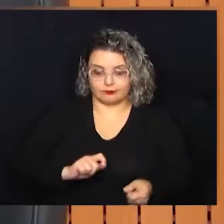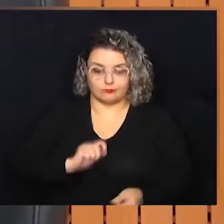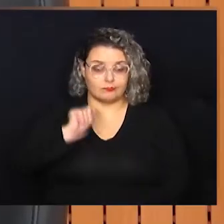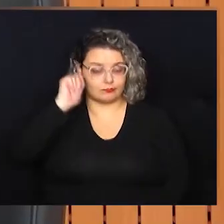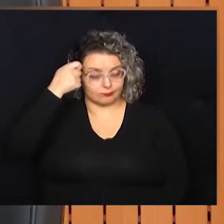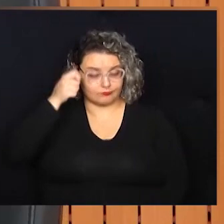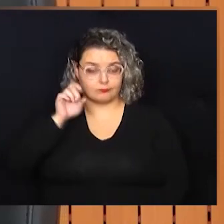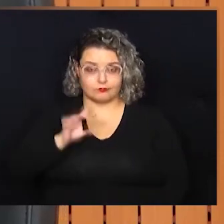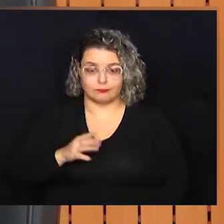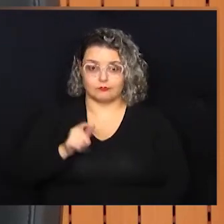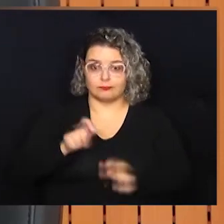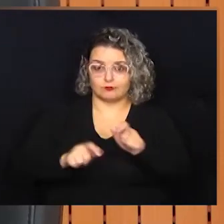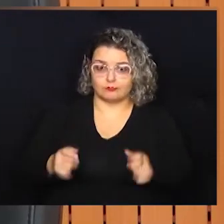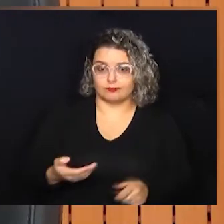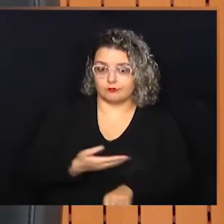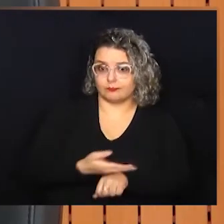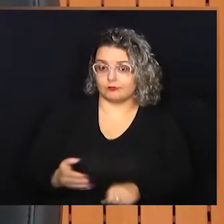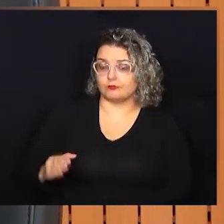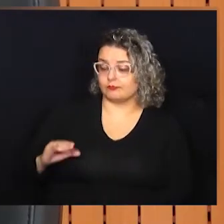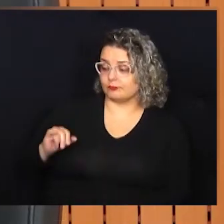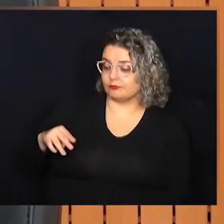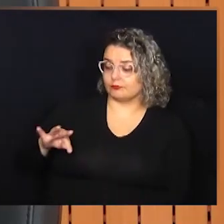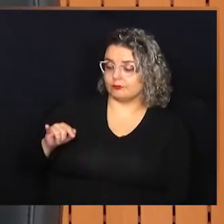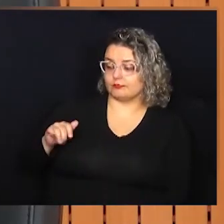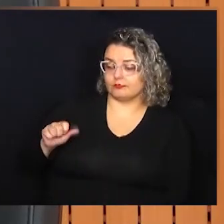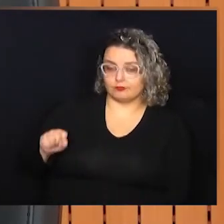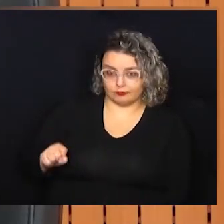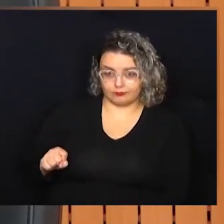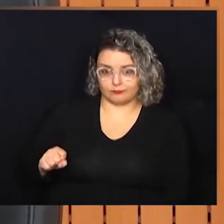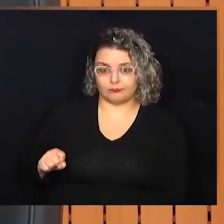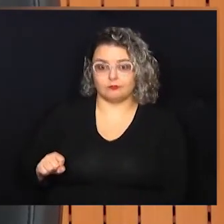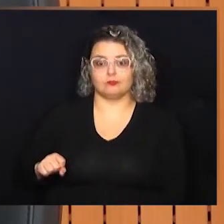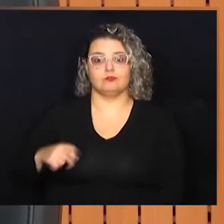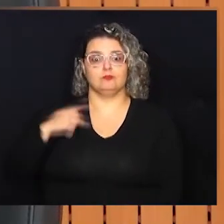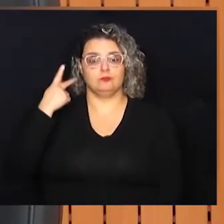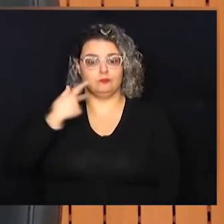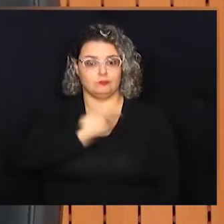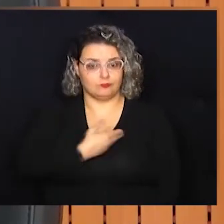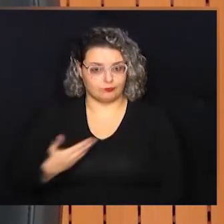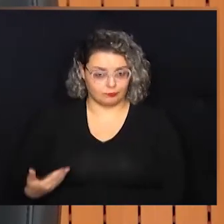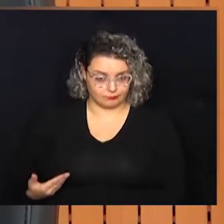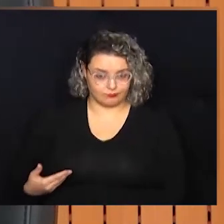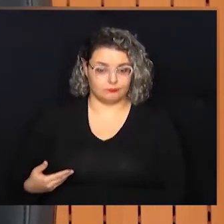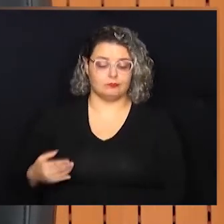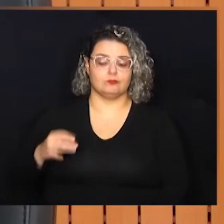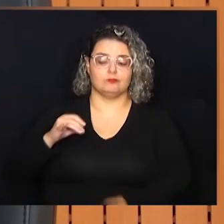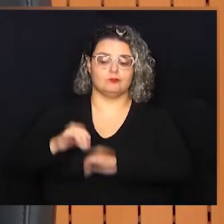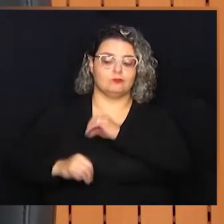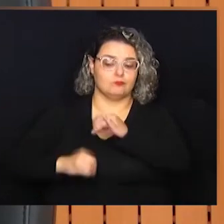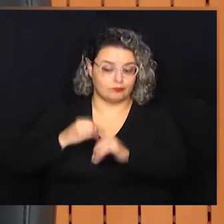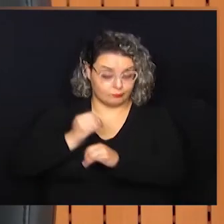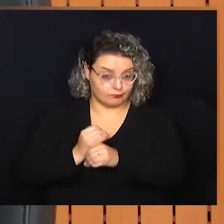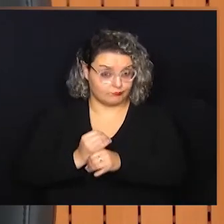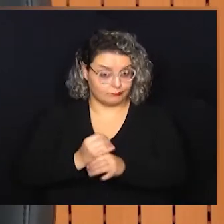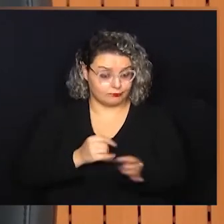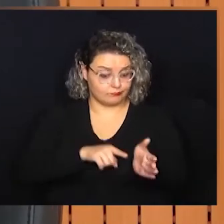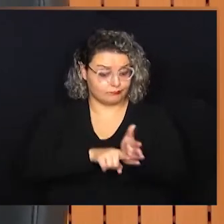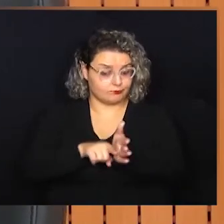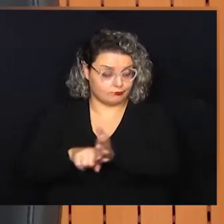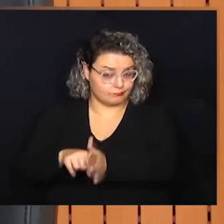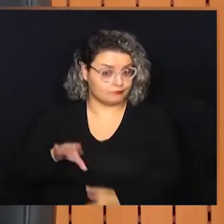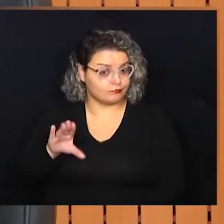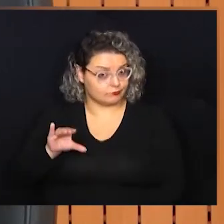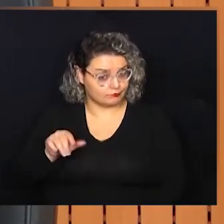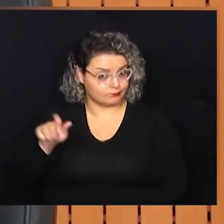Cíntia Piccolo, presidente do Laboratório de Políticas Públicas e Internet, questionou através de um